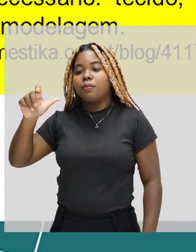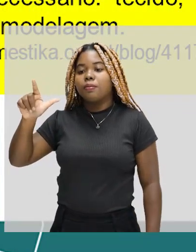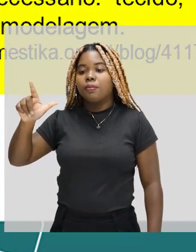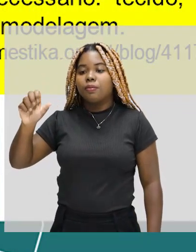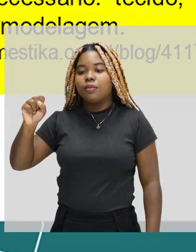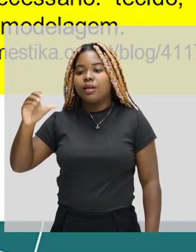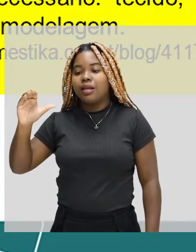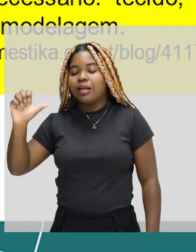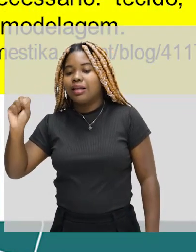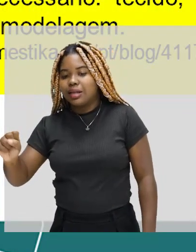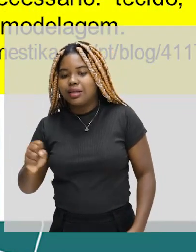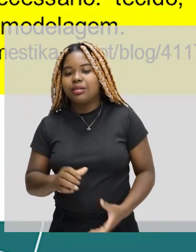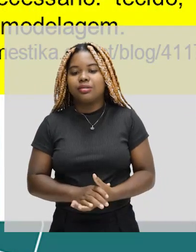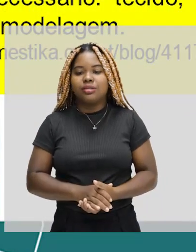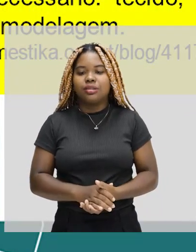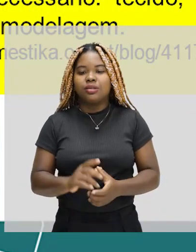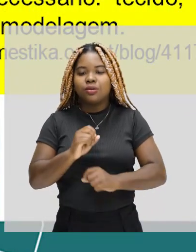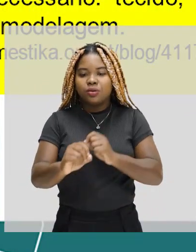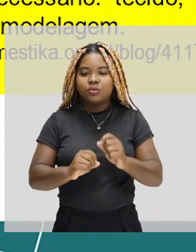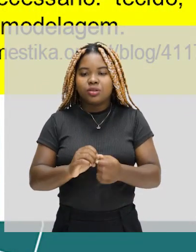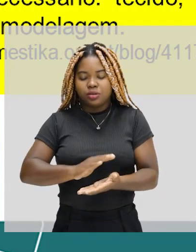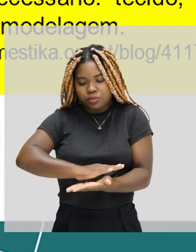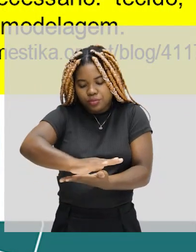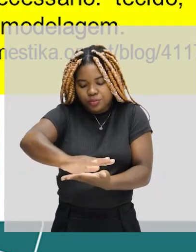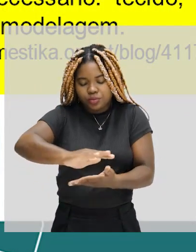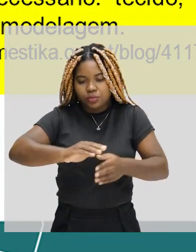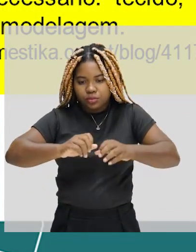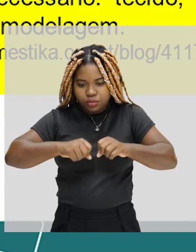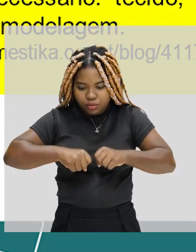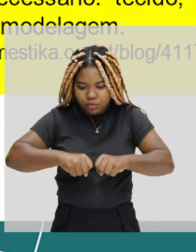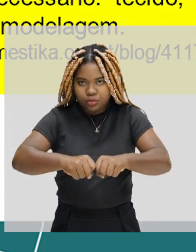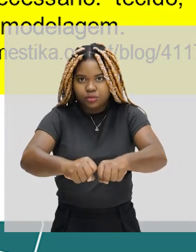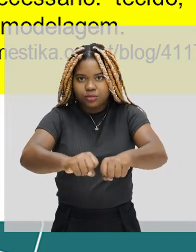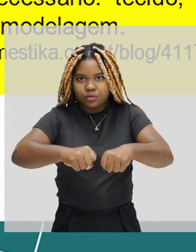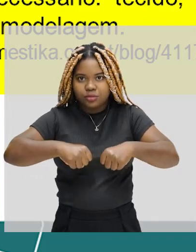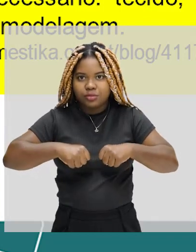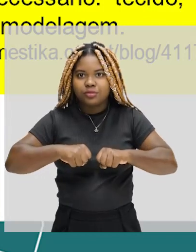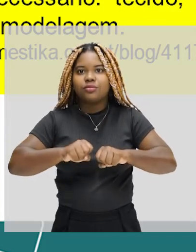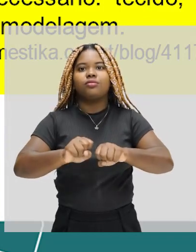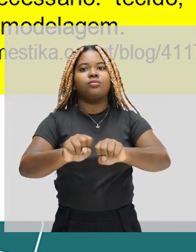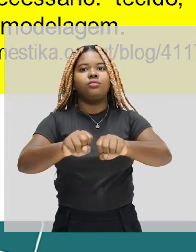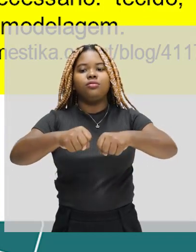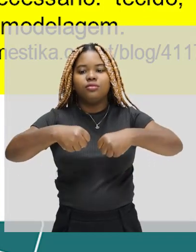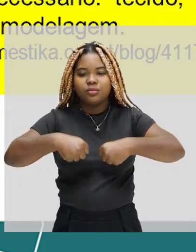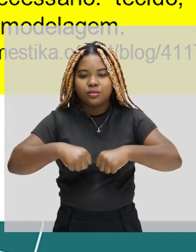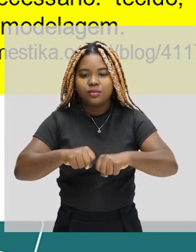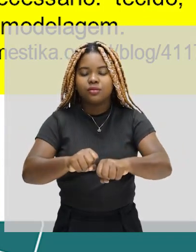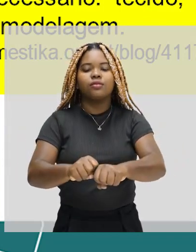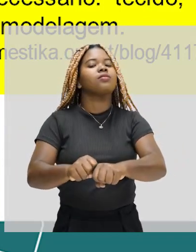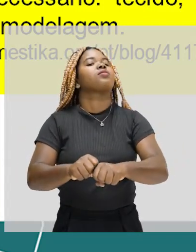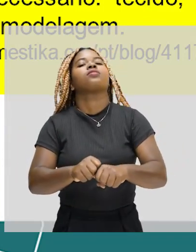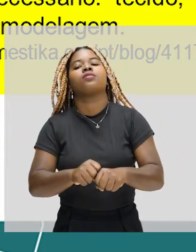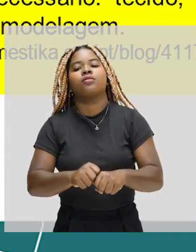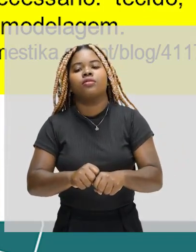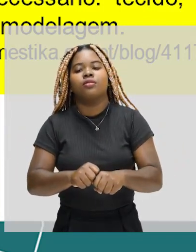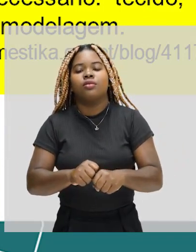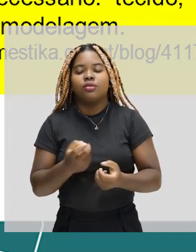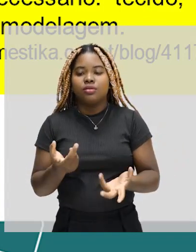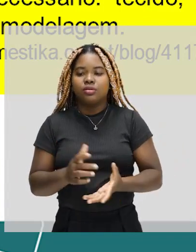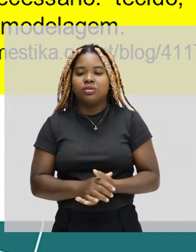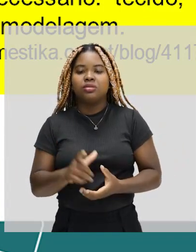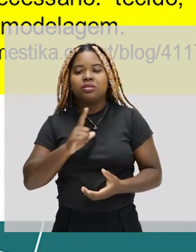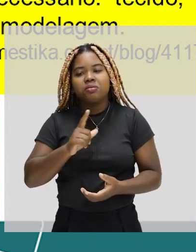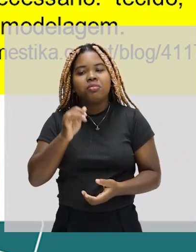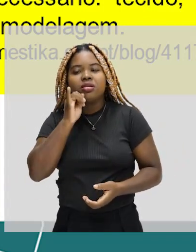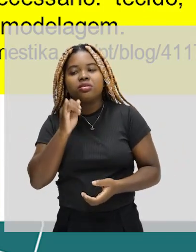que talvez seja uma das comuns, é bem utilizada, por exemplo, para fazer atualmente, não com argila, mas o biscuit, ou então decoração artística em